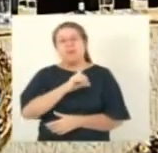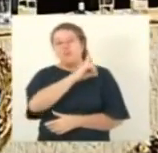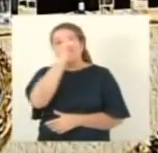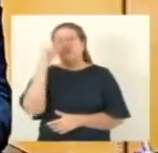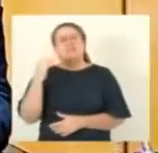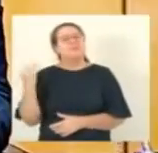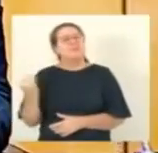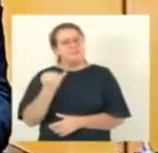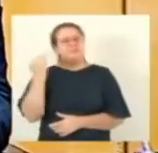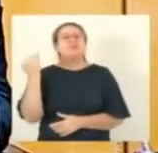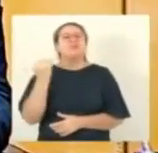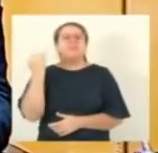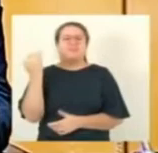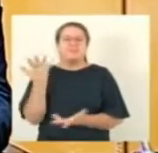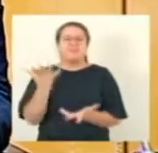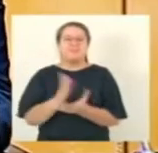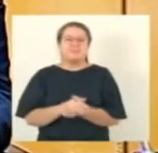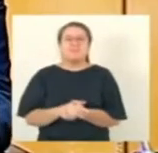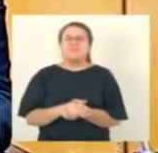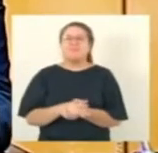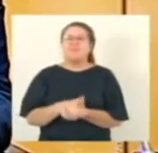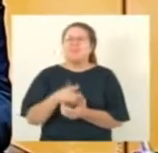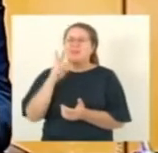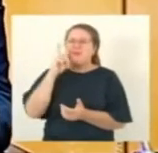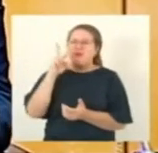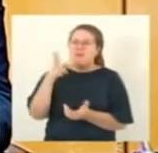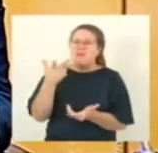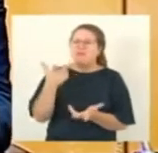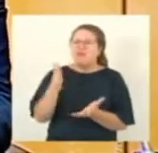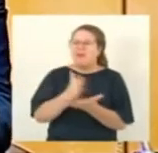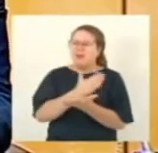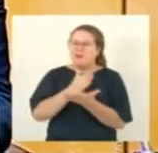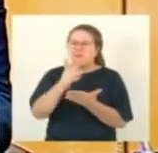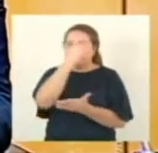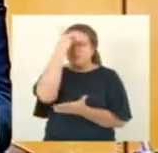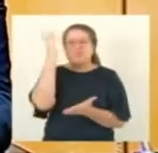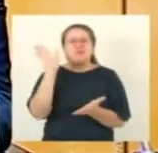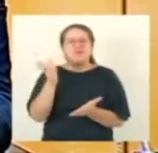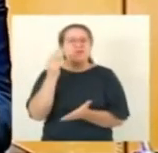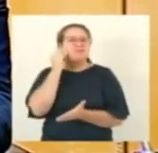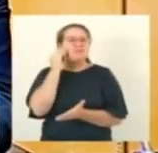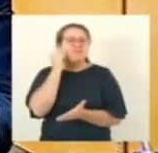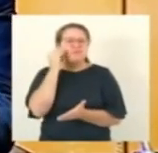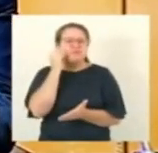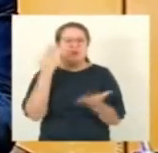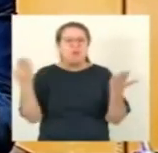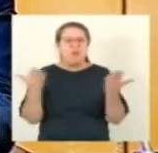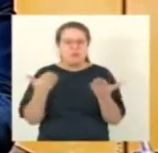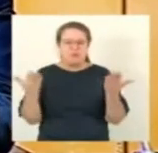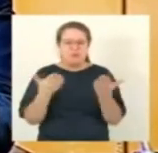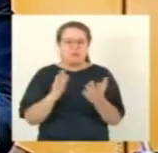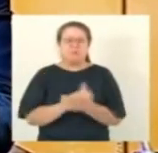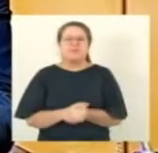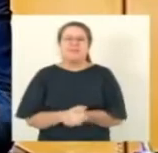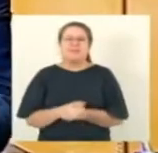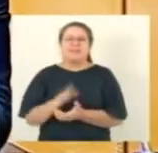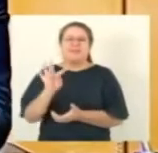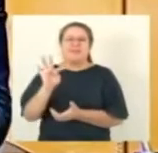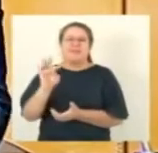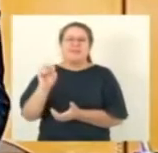eu já estou vendo aqui receber um beijo já tem vindo alguém me dar um beijo aqui tá bom Antonino